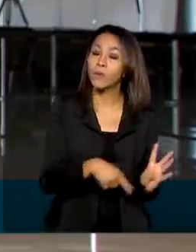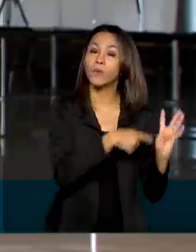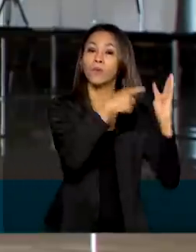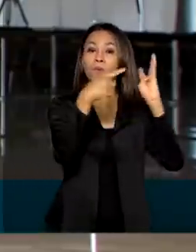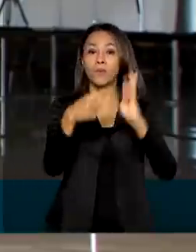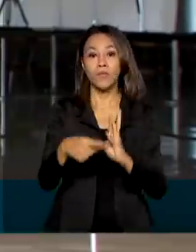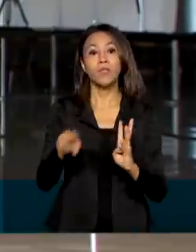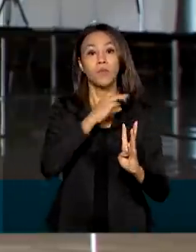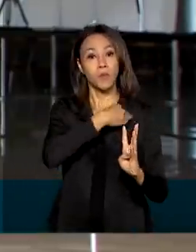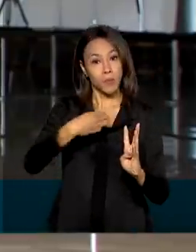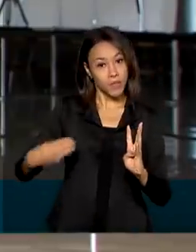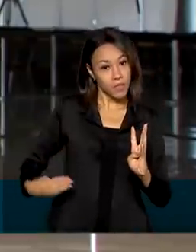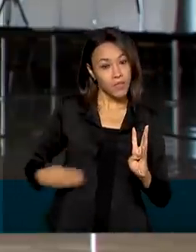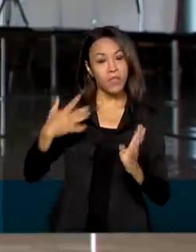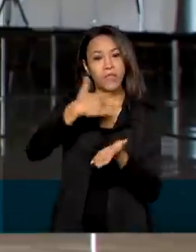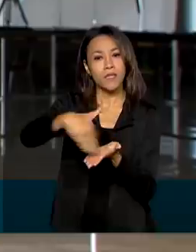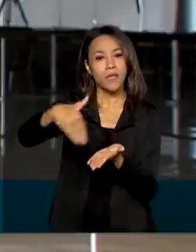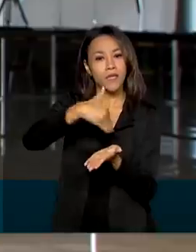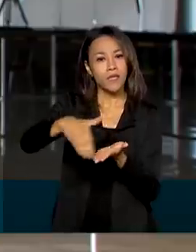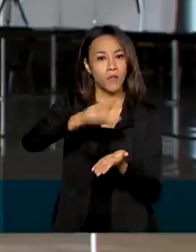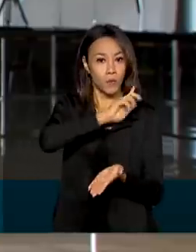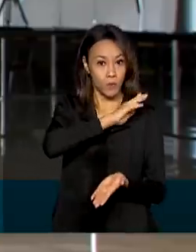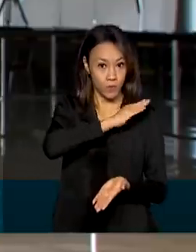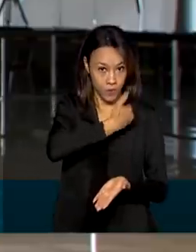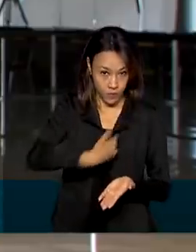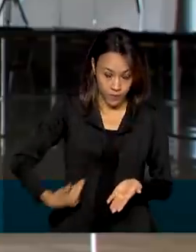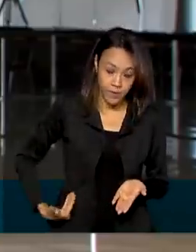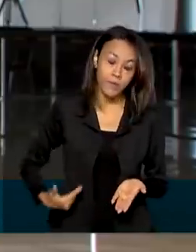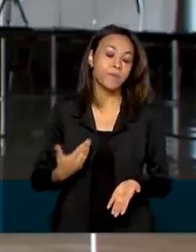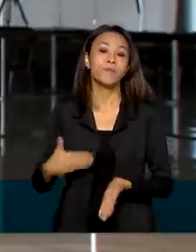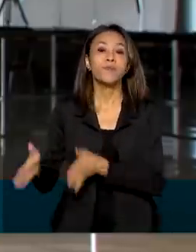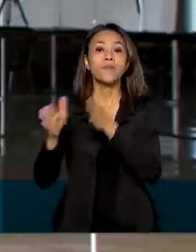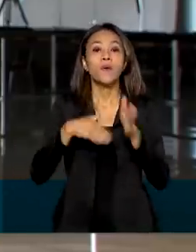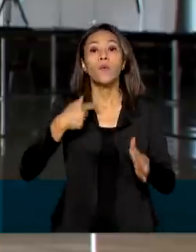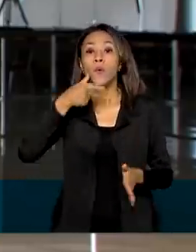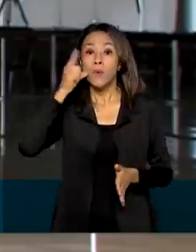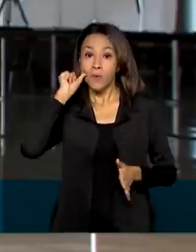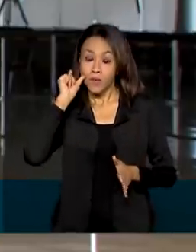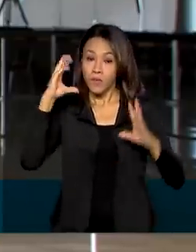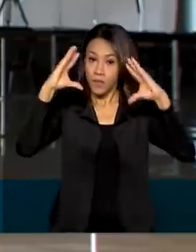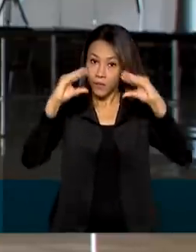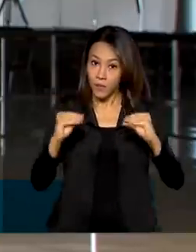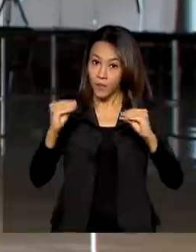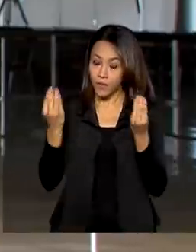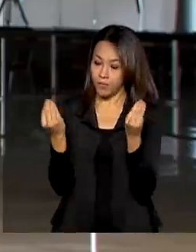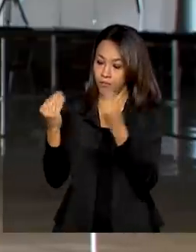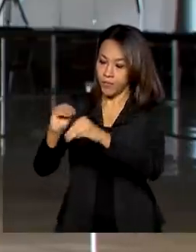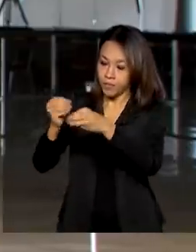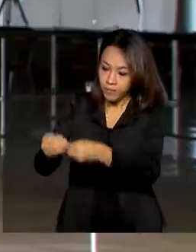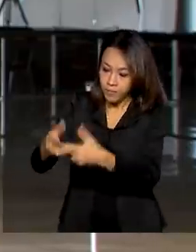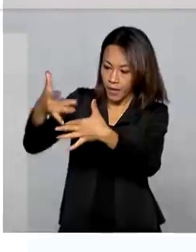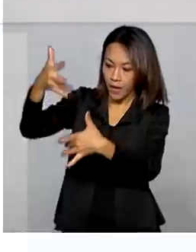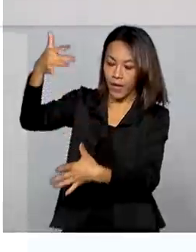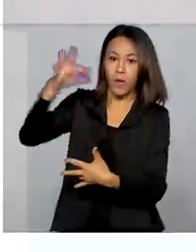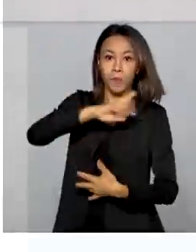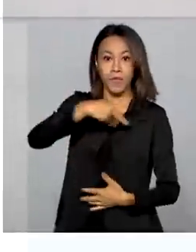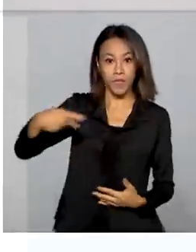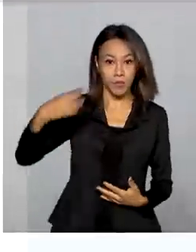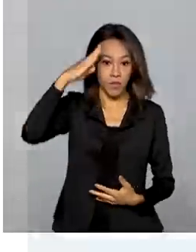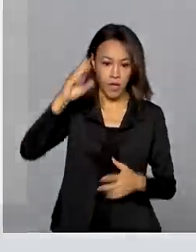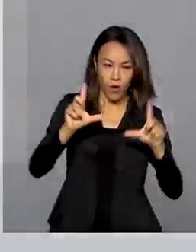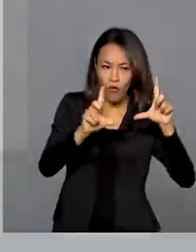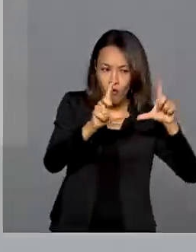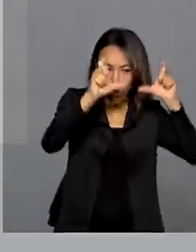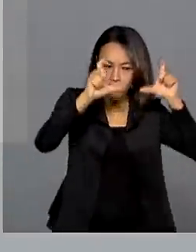Ramos, ministro da Secretaria de Governo. Ontem à noite, nas redes sociais, o presidente Jair Bolsonaro publicou uma foto